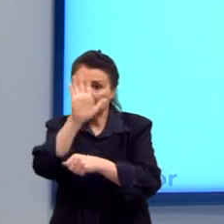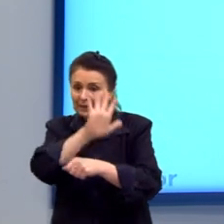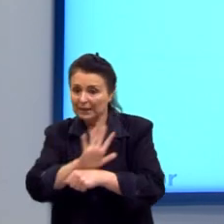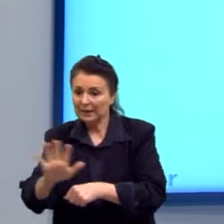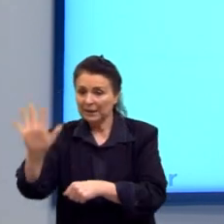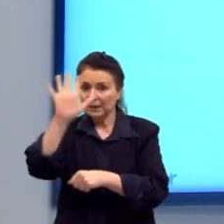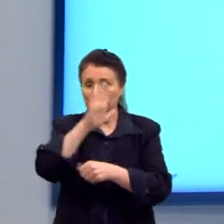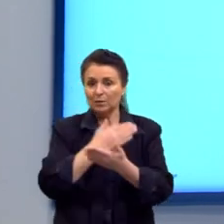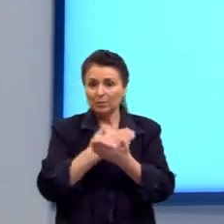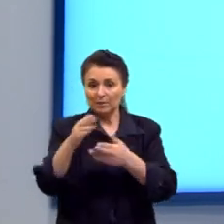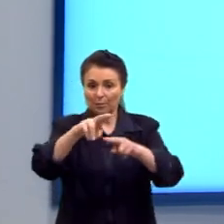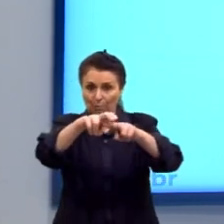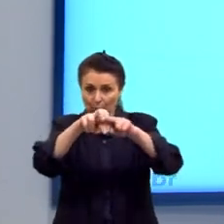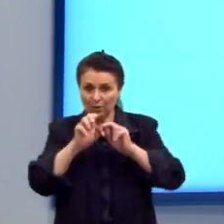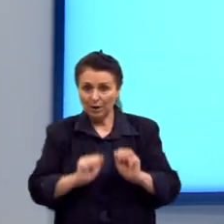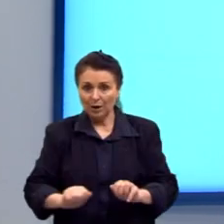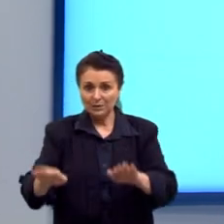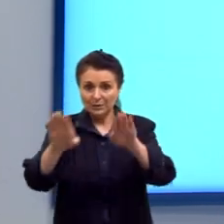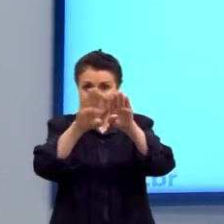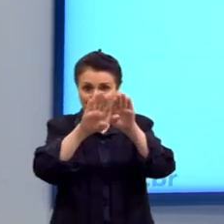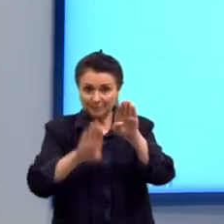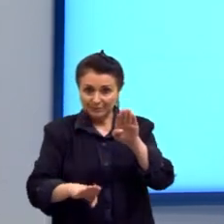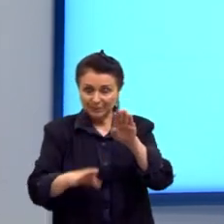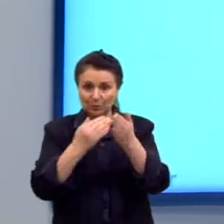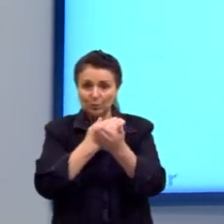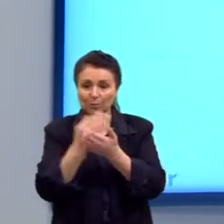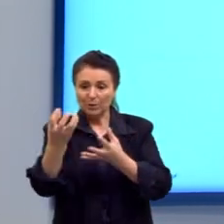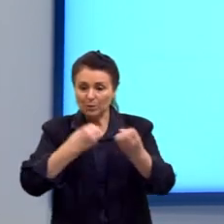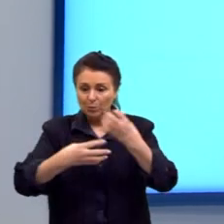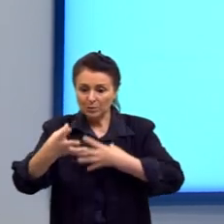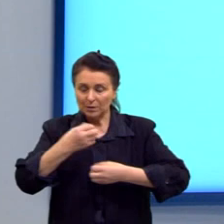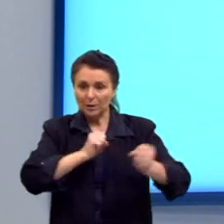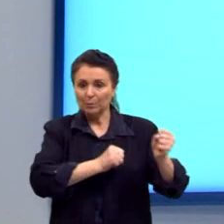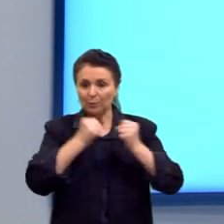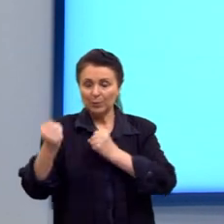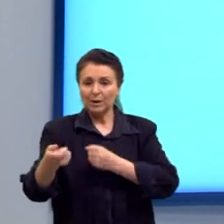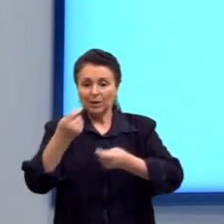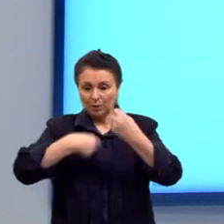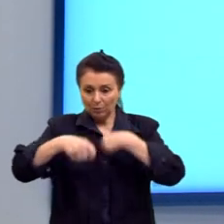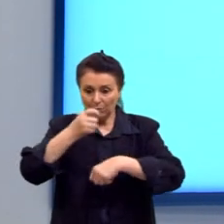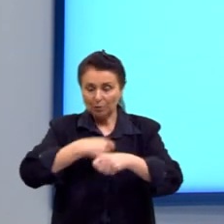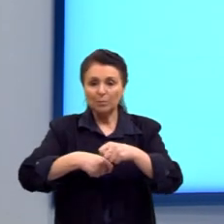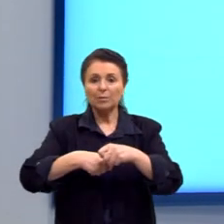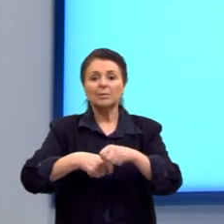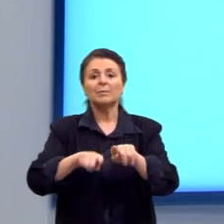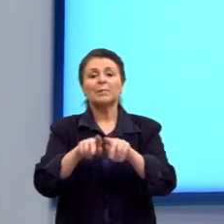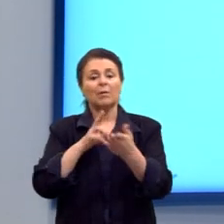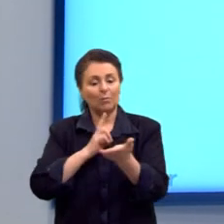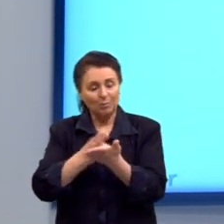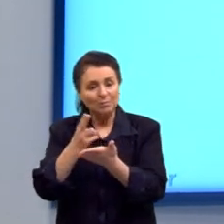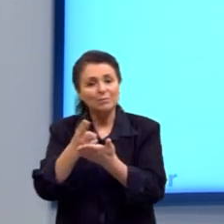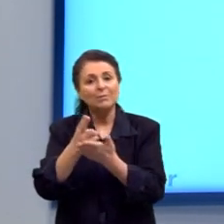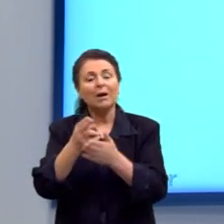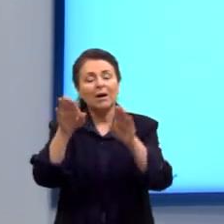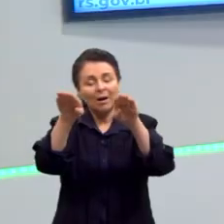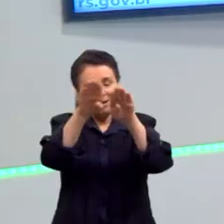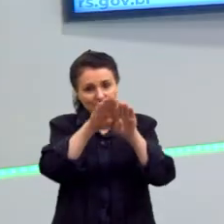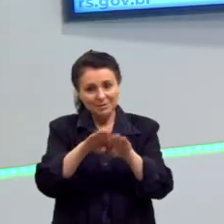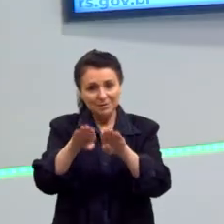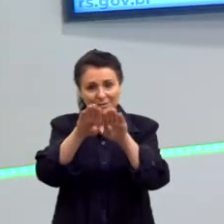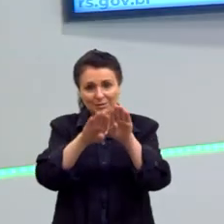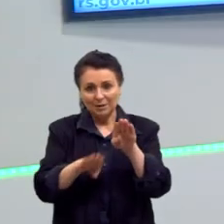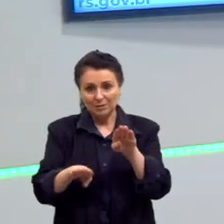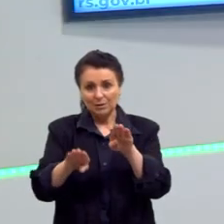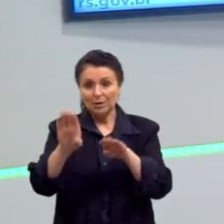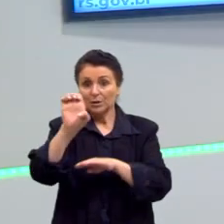famílias começaram a concentrar poder econômico, para manter as desigualdades. Para manter as desigualdades, certo? E como o Estado